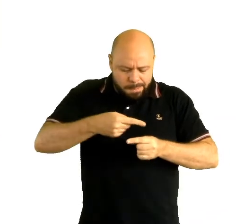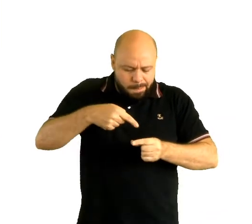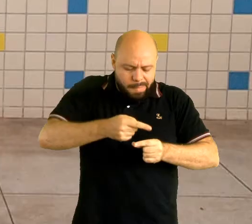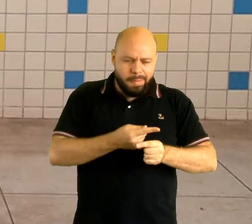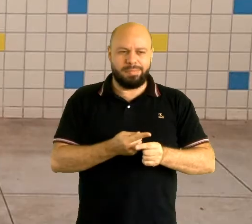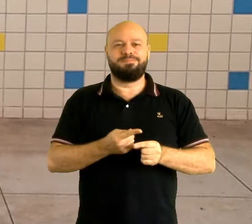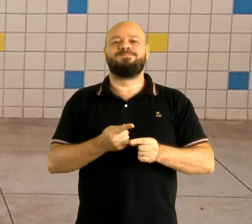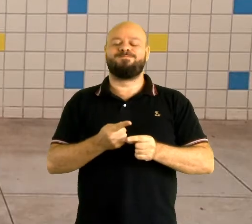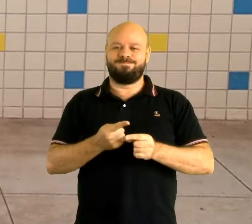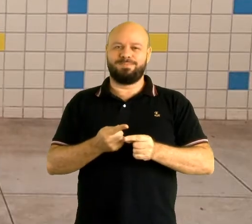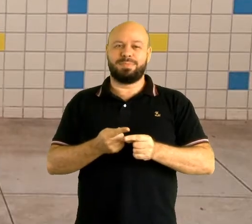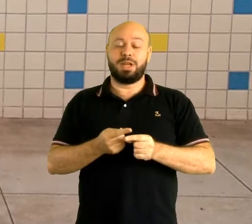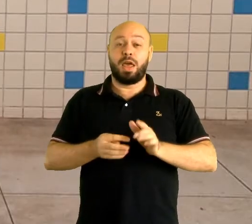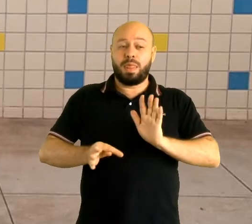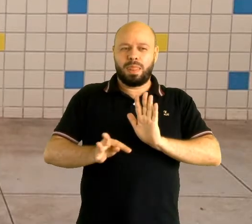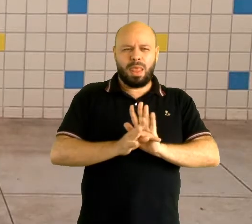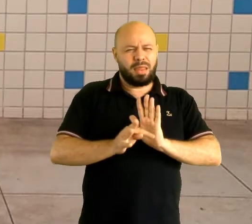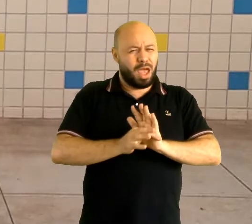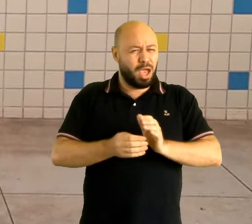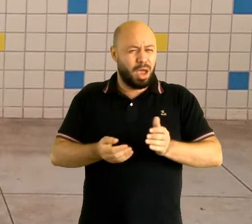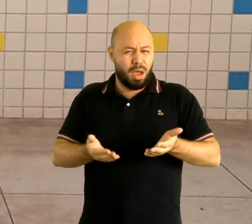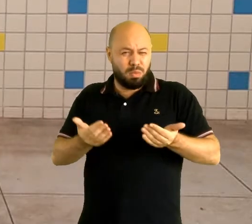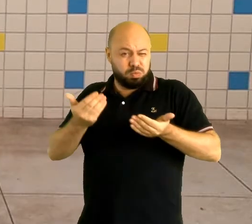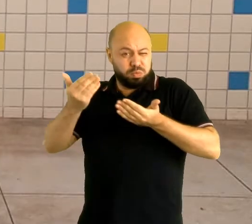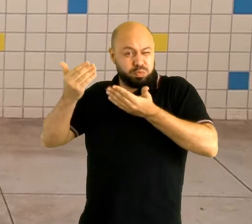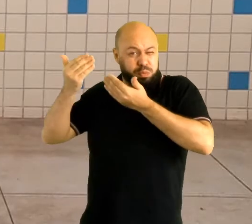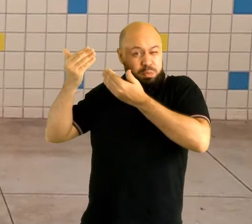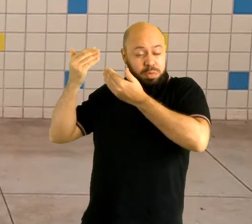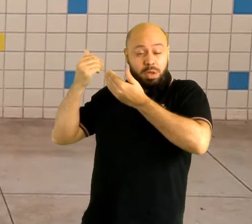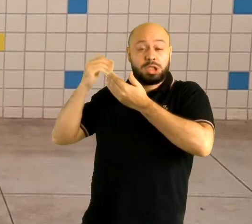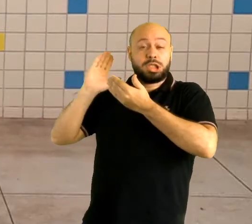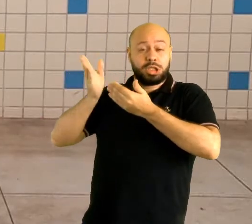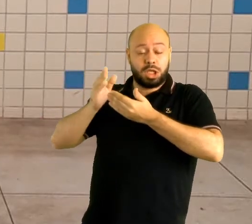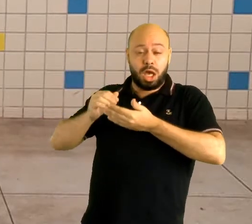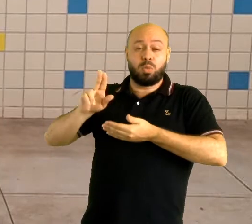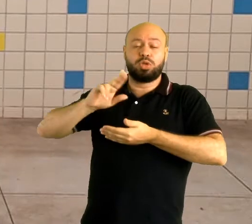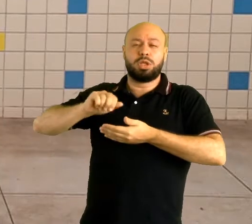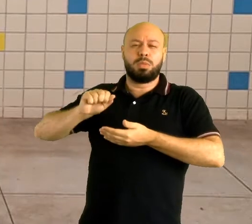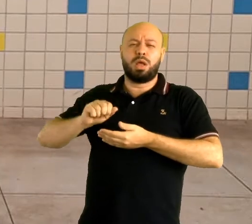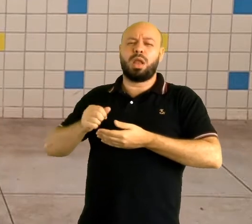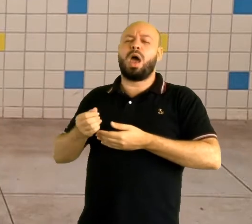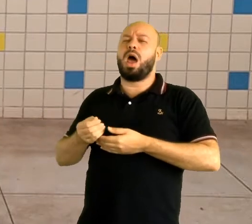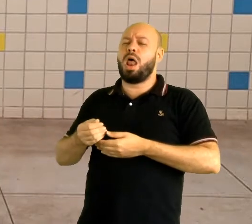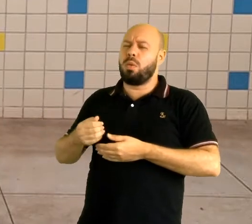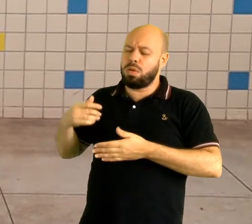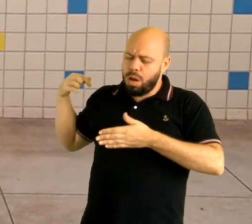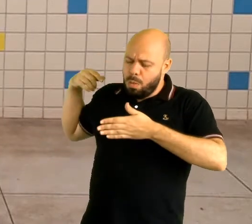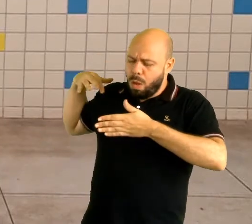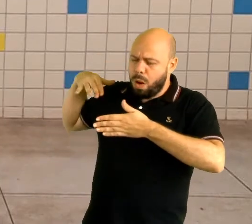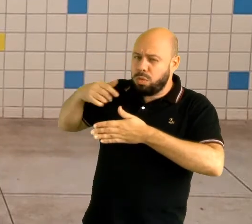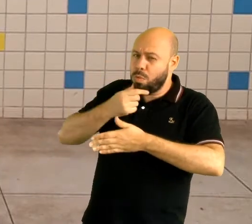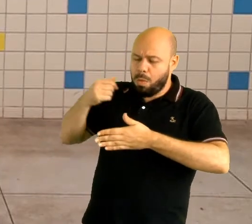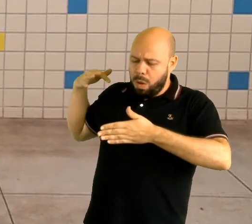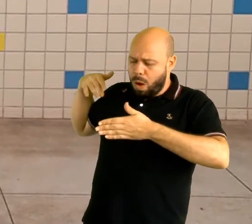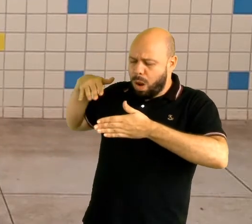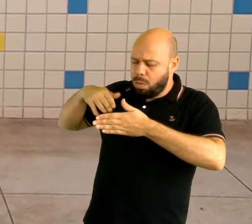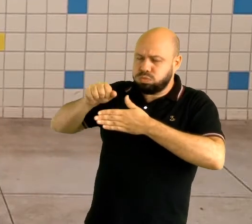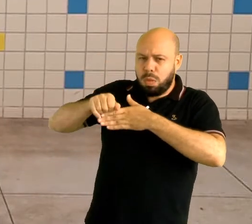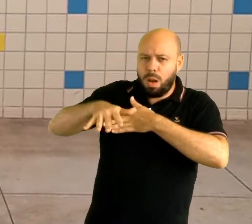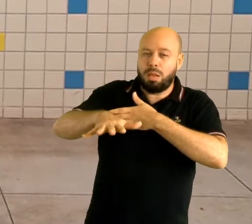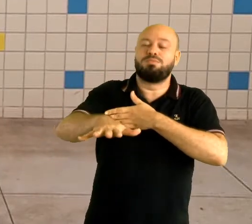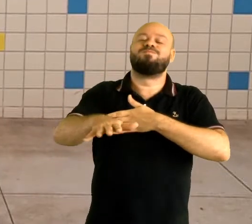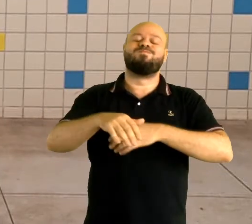Essa técnica é bem antiga e já era utilizada pelos homens primitivos. Ainda hoje, muitos